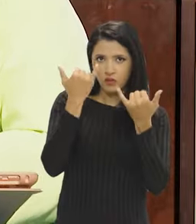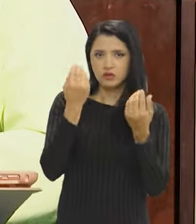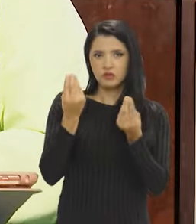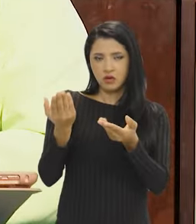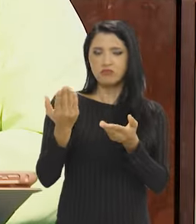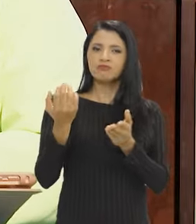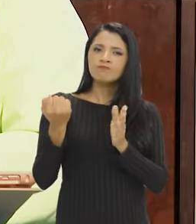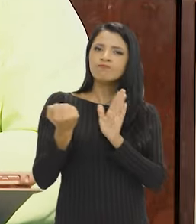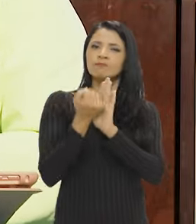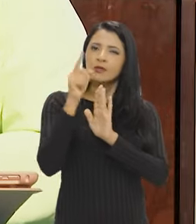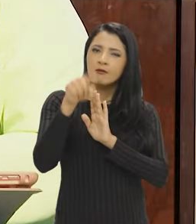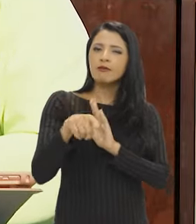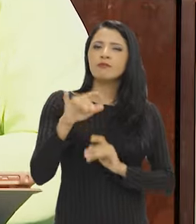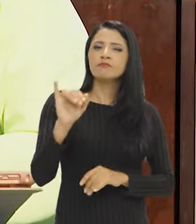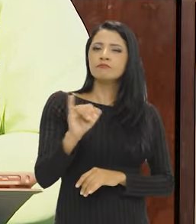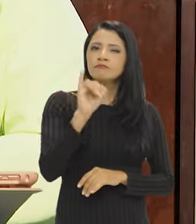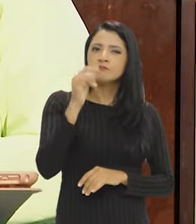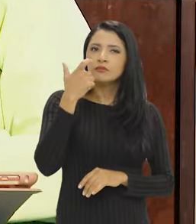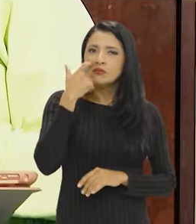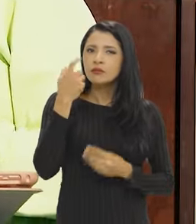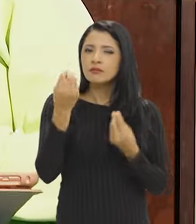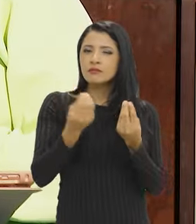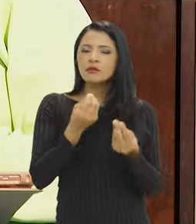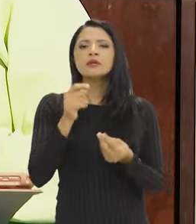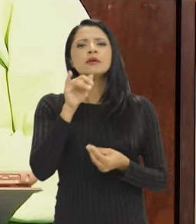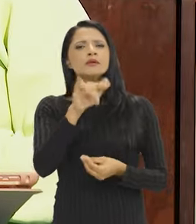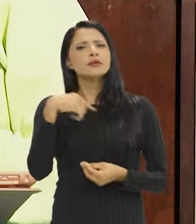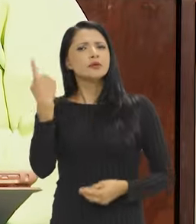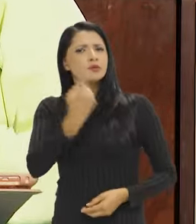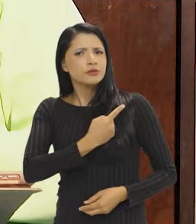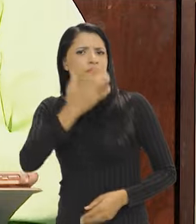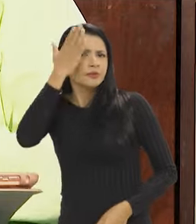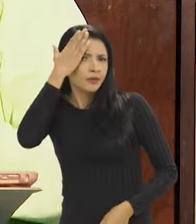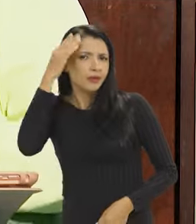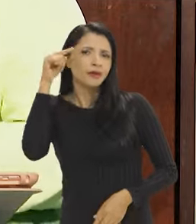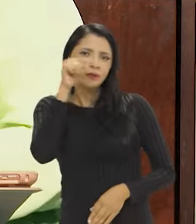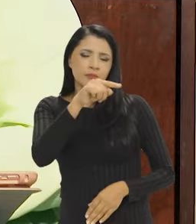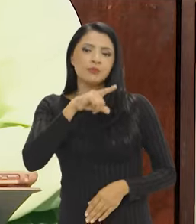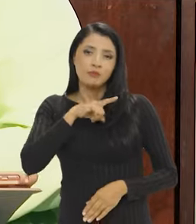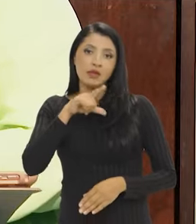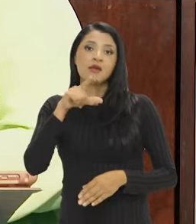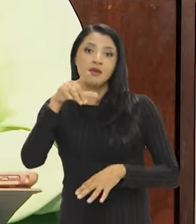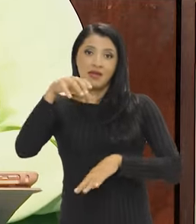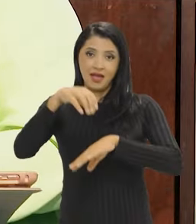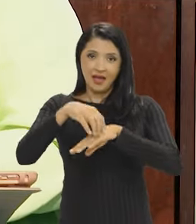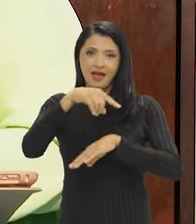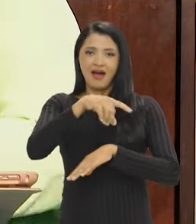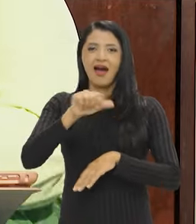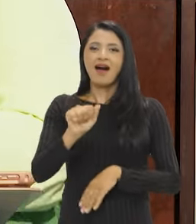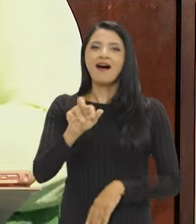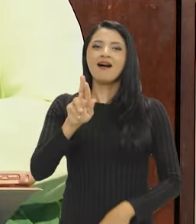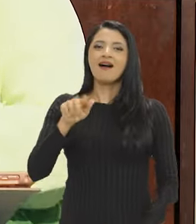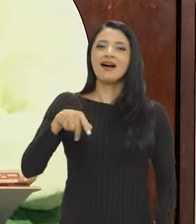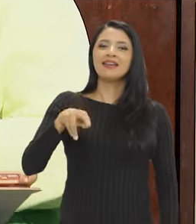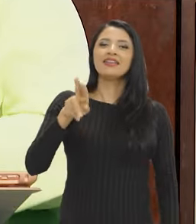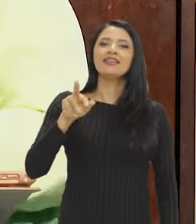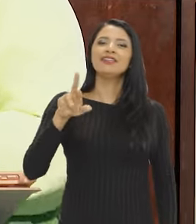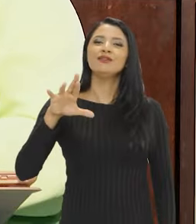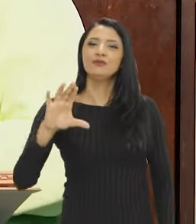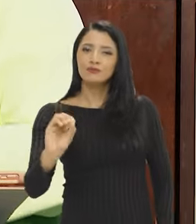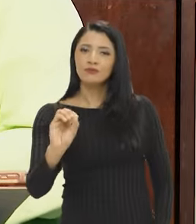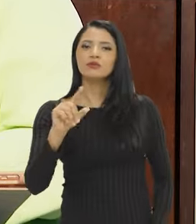dado que a gente destacou que é interessante, que se a gente fosse... A gente sabe que o Arquivo Nacional abriga